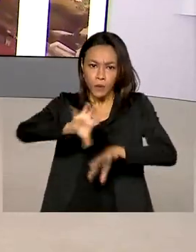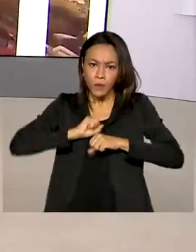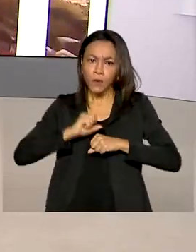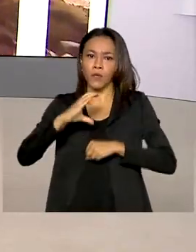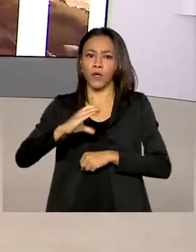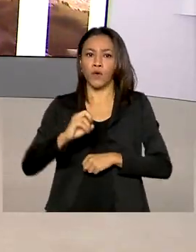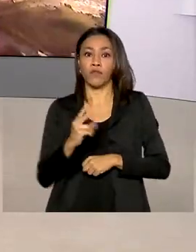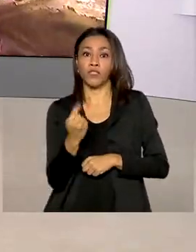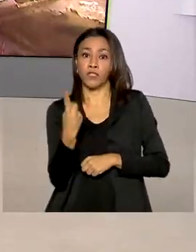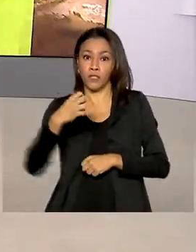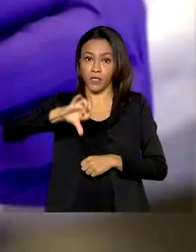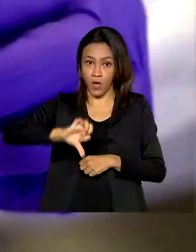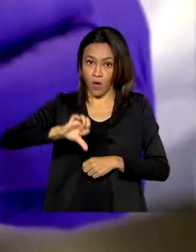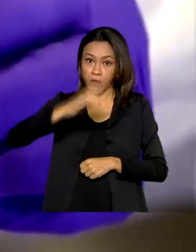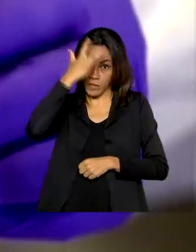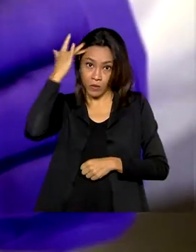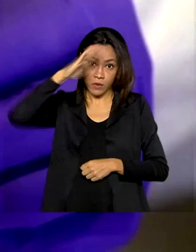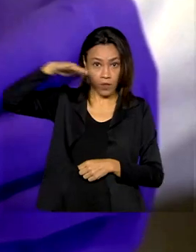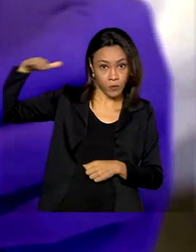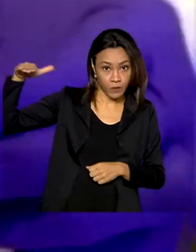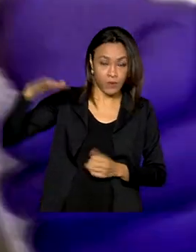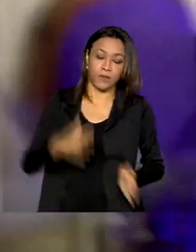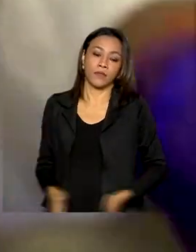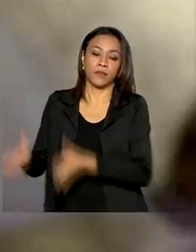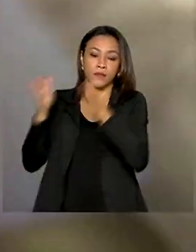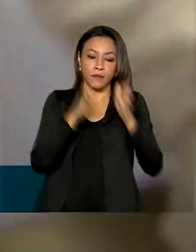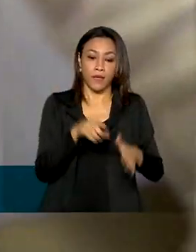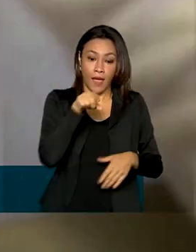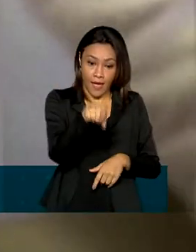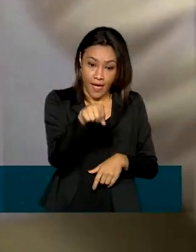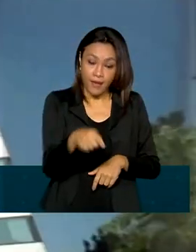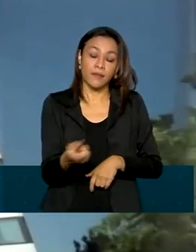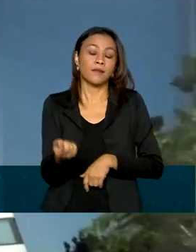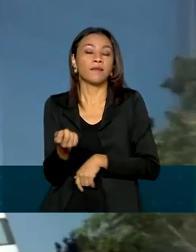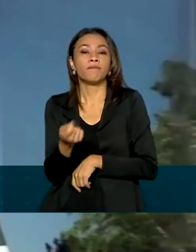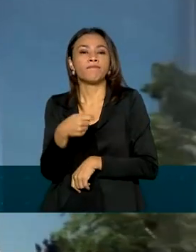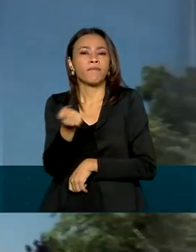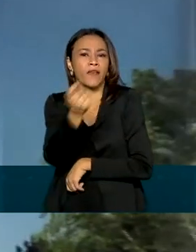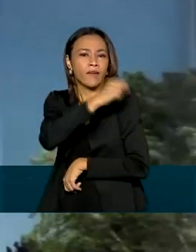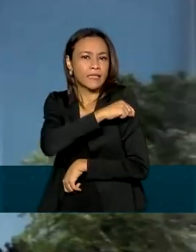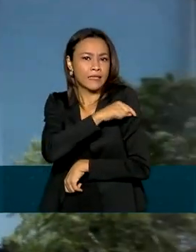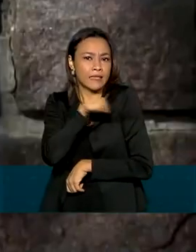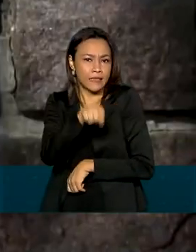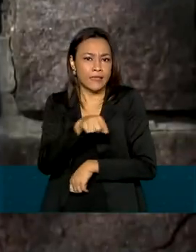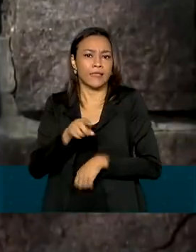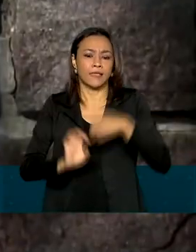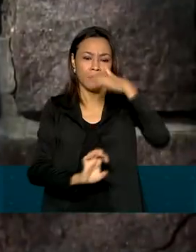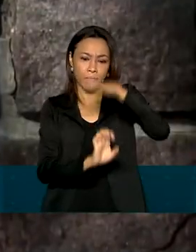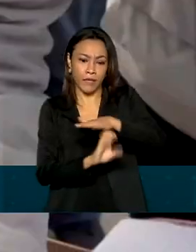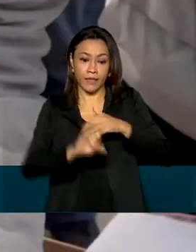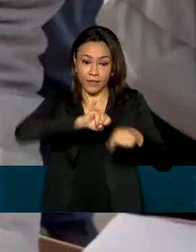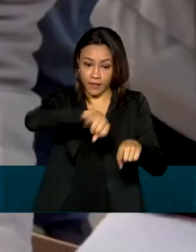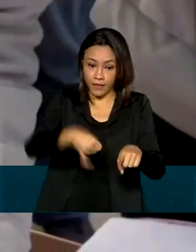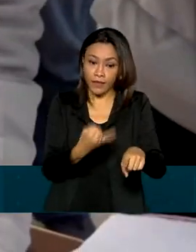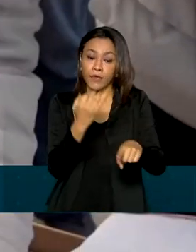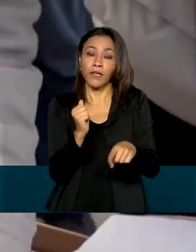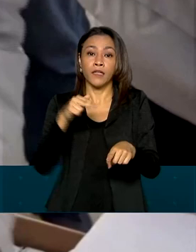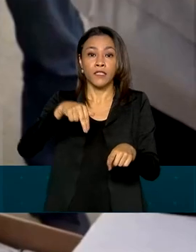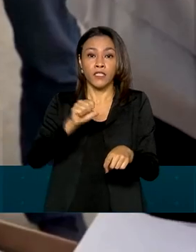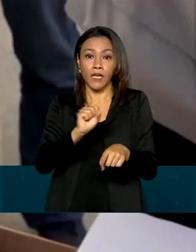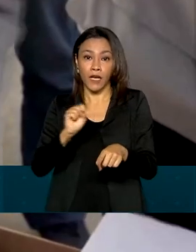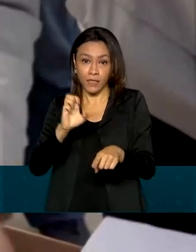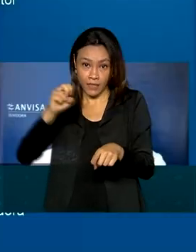pacientes adultos. A vacina da Janssen, farmacêutica da norte-americana Johnson & Johnson, teve o uso